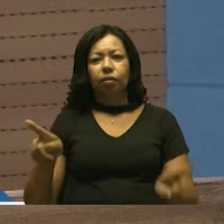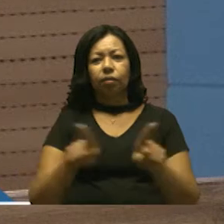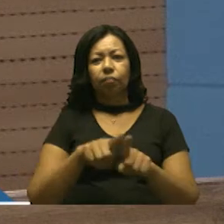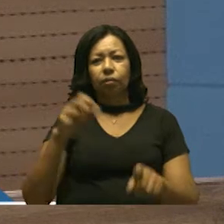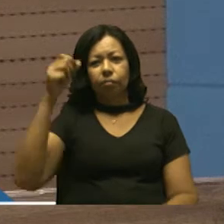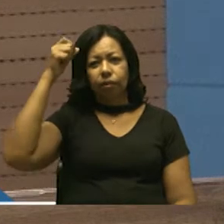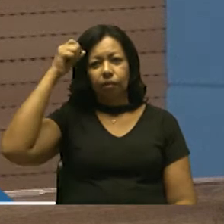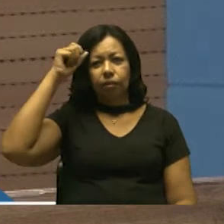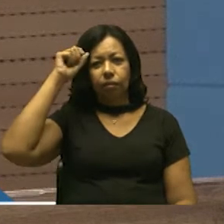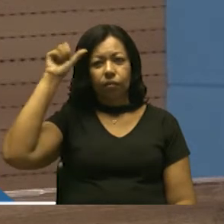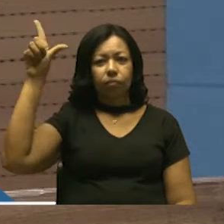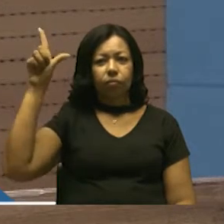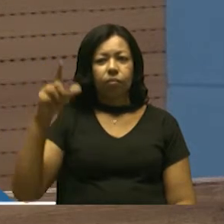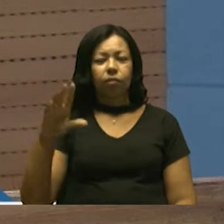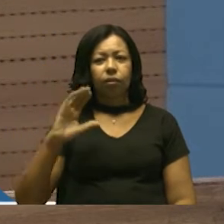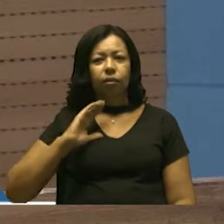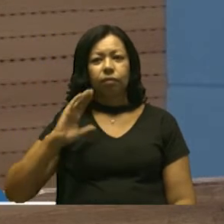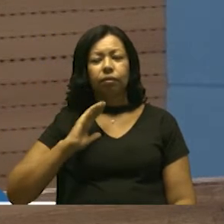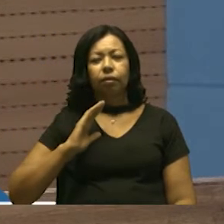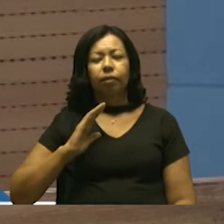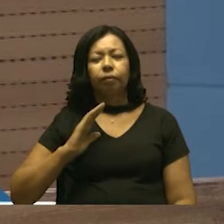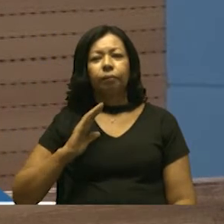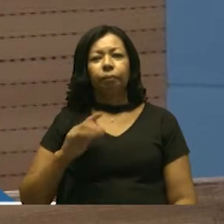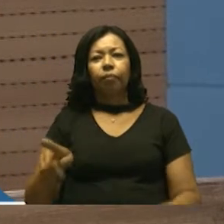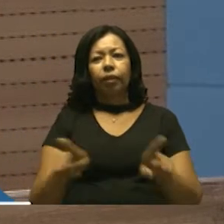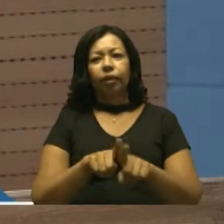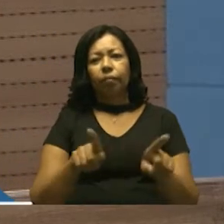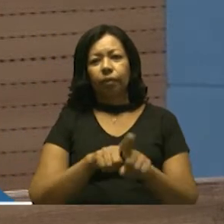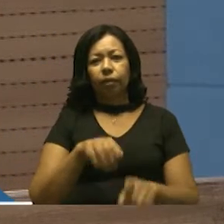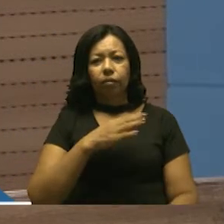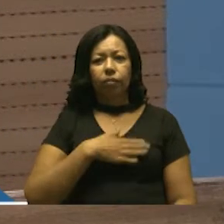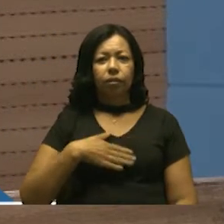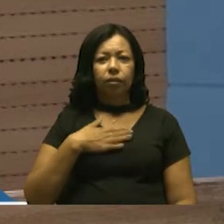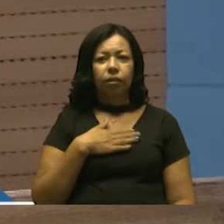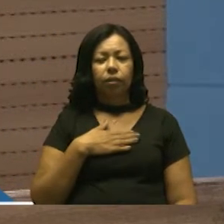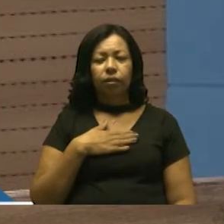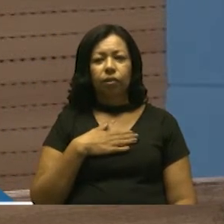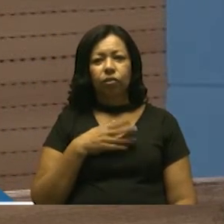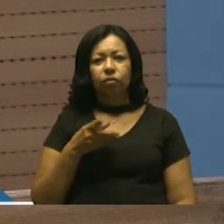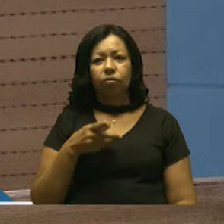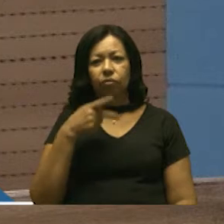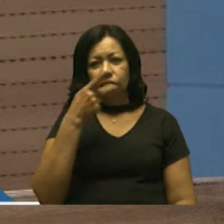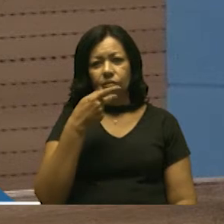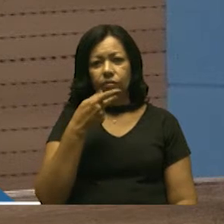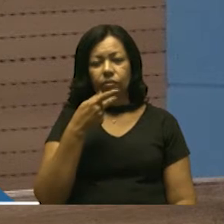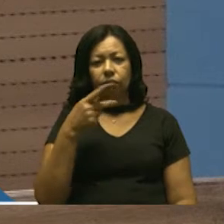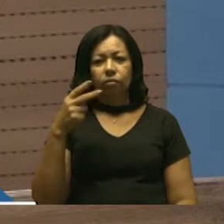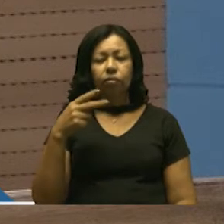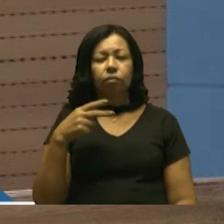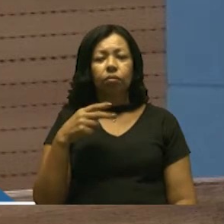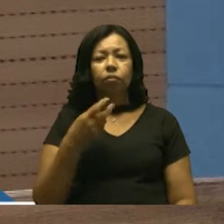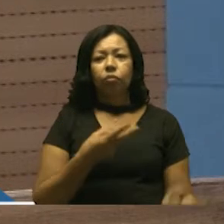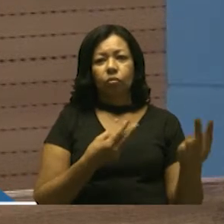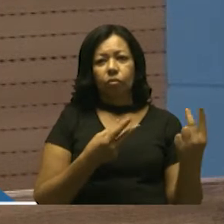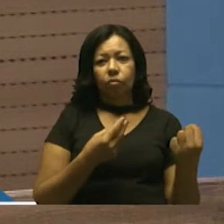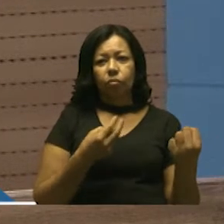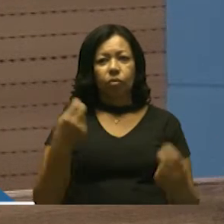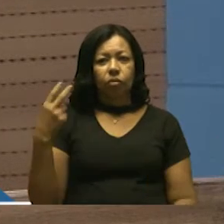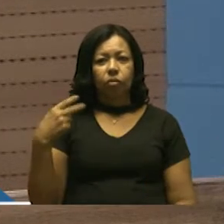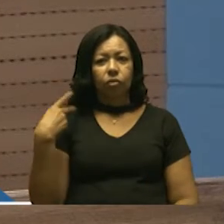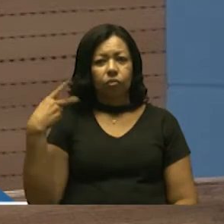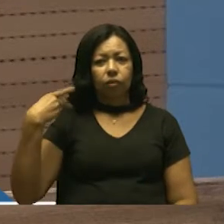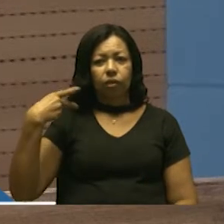para a cultura do nosso município. Também gostaria de fazer, dar uma continuação na fala dos vereadores que me antecederam,